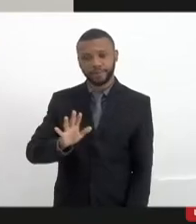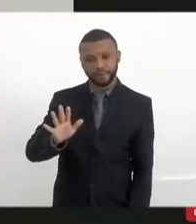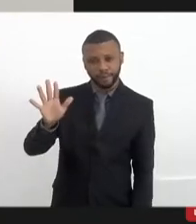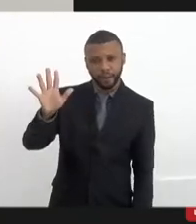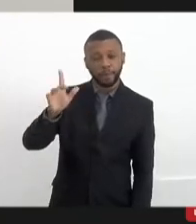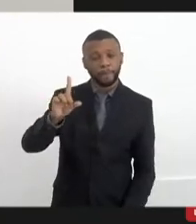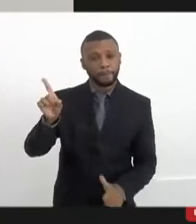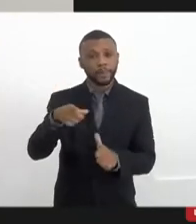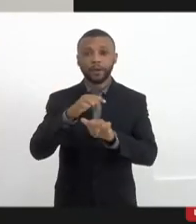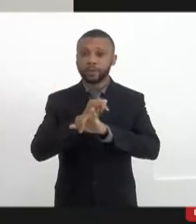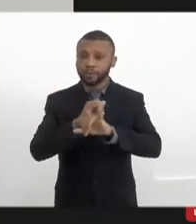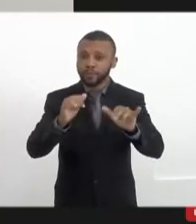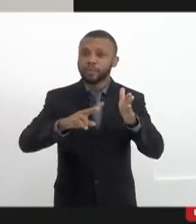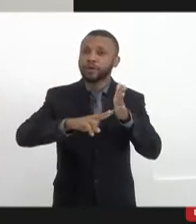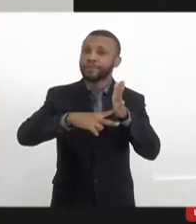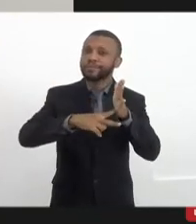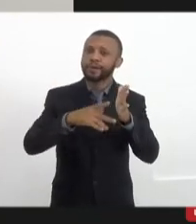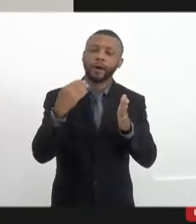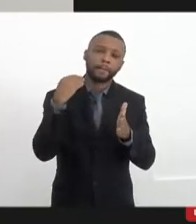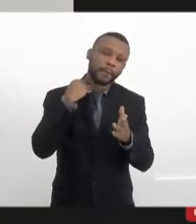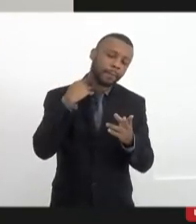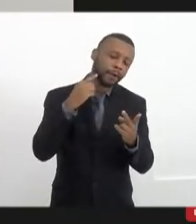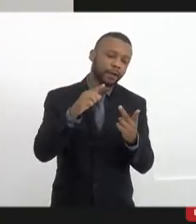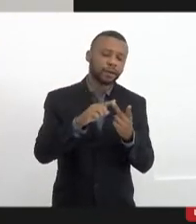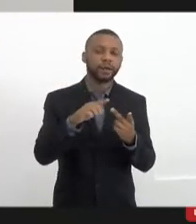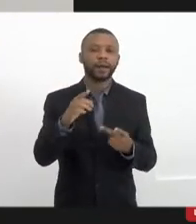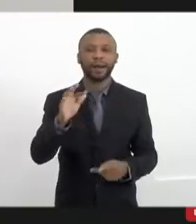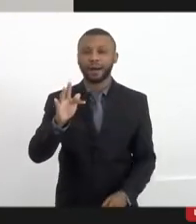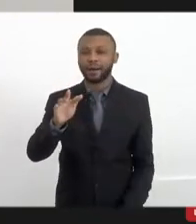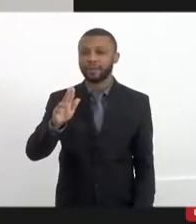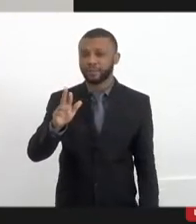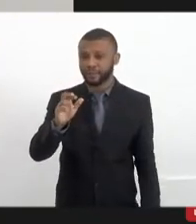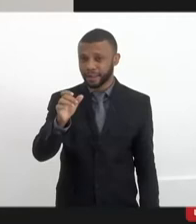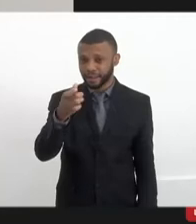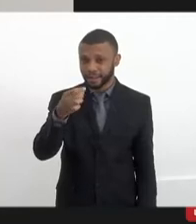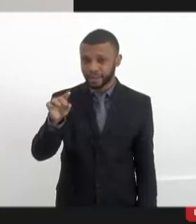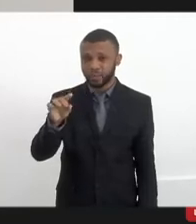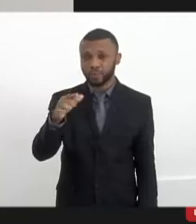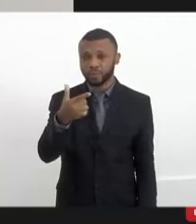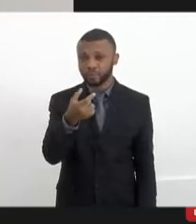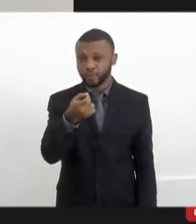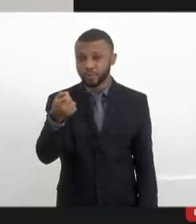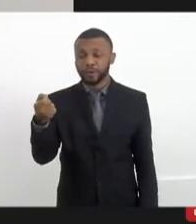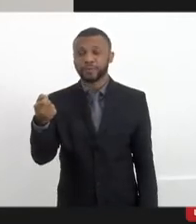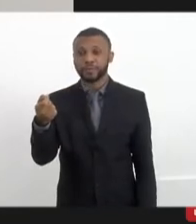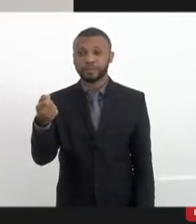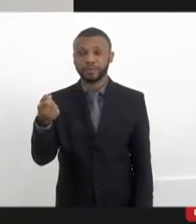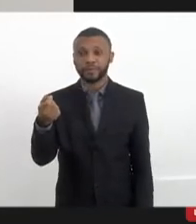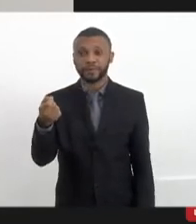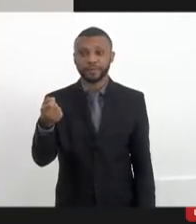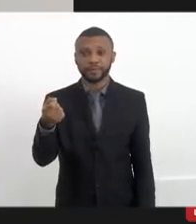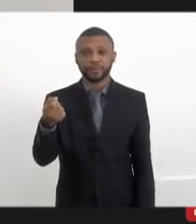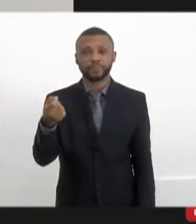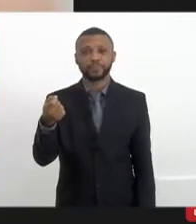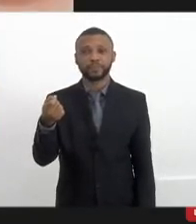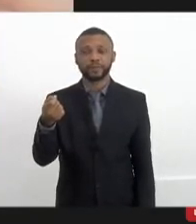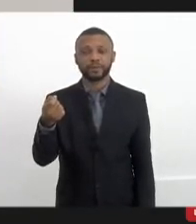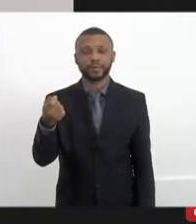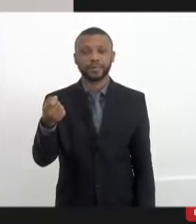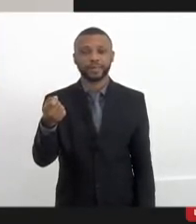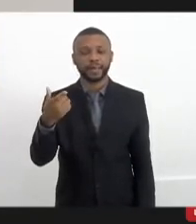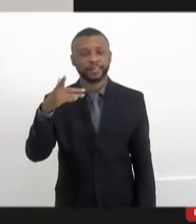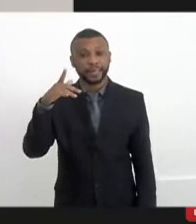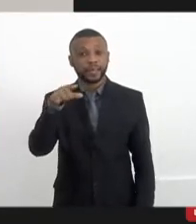Sindicato dos Brancados e a Furacão 2000 na época, os dois, três primeiros meses. Logo depois, a gente criou uma nova